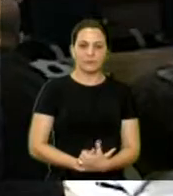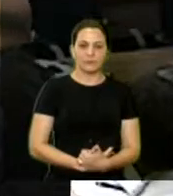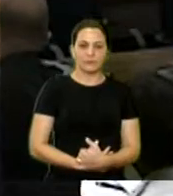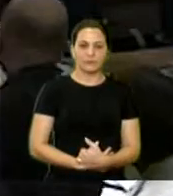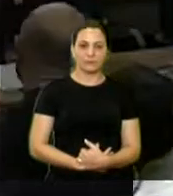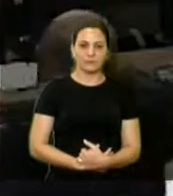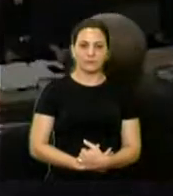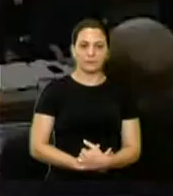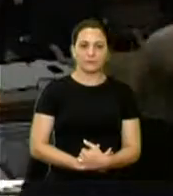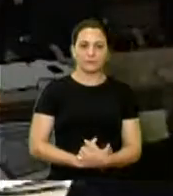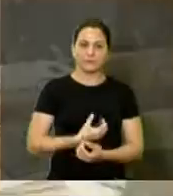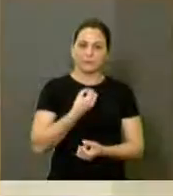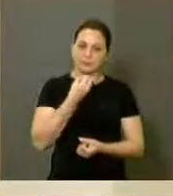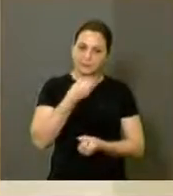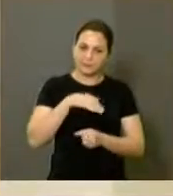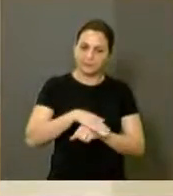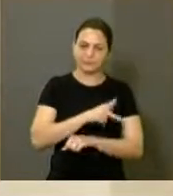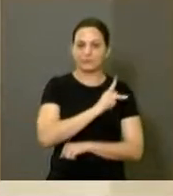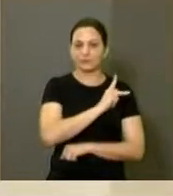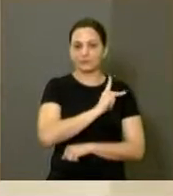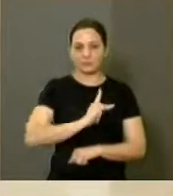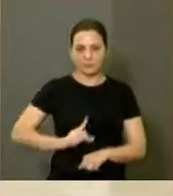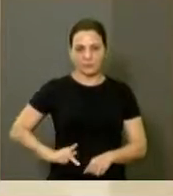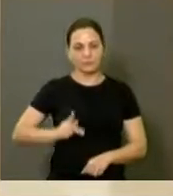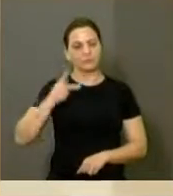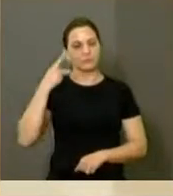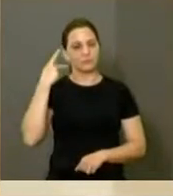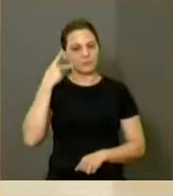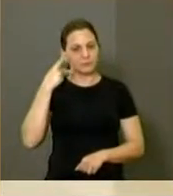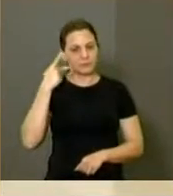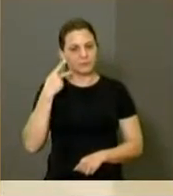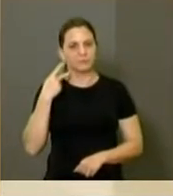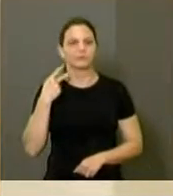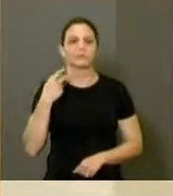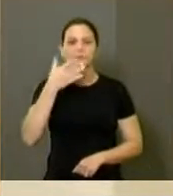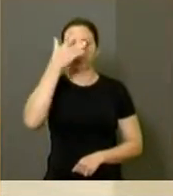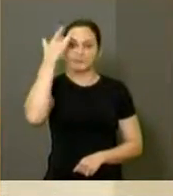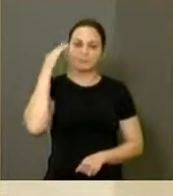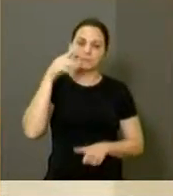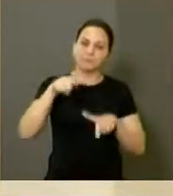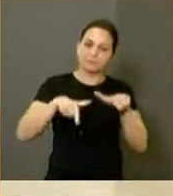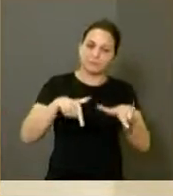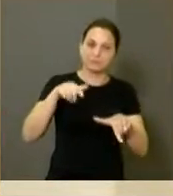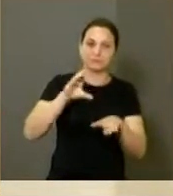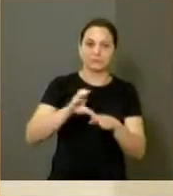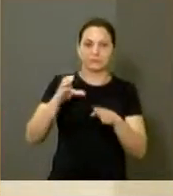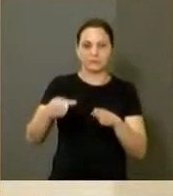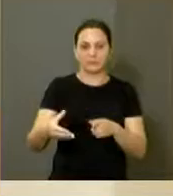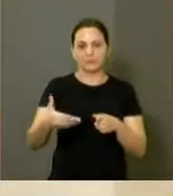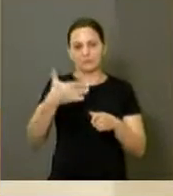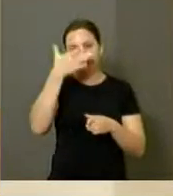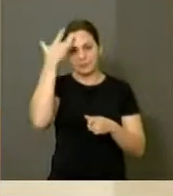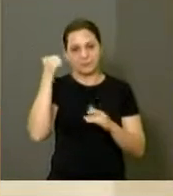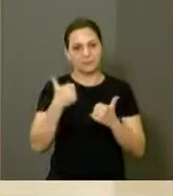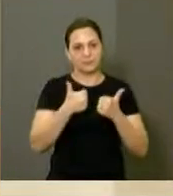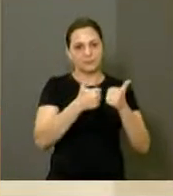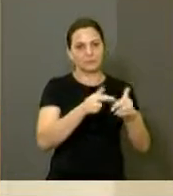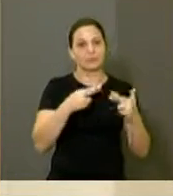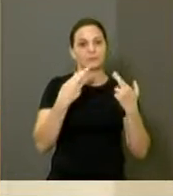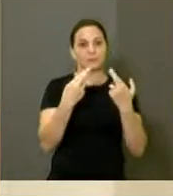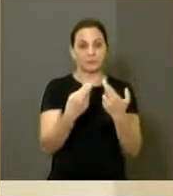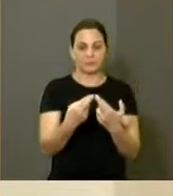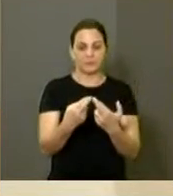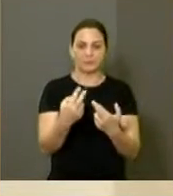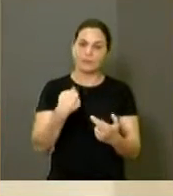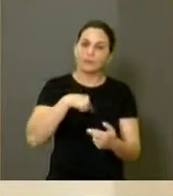Boa noite, presidente, vereadores, colaboradores dessa casa, todos que nos ouvem e nos assistem. Nós